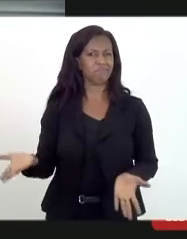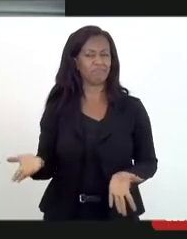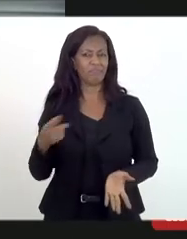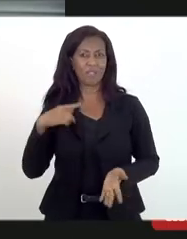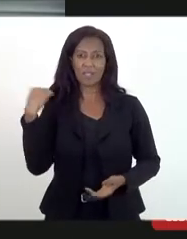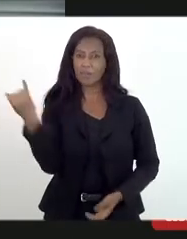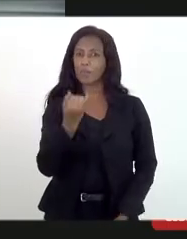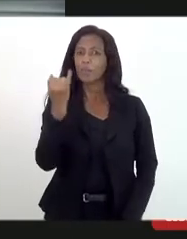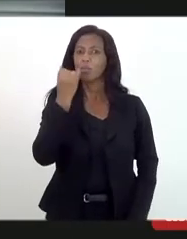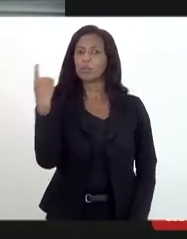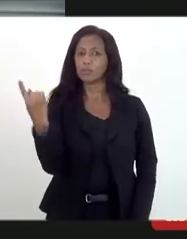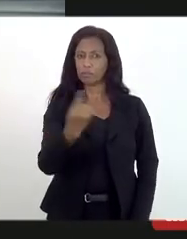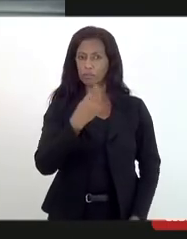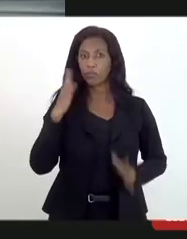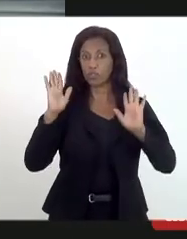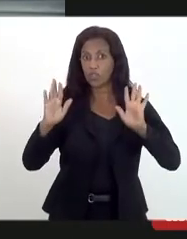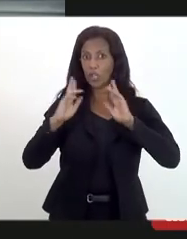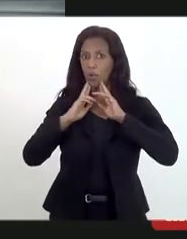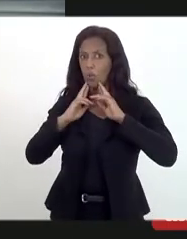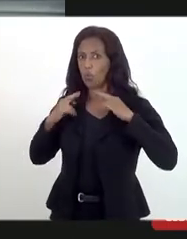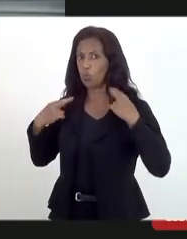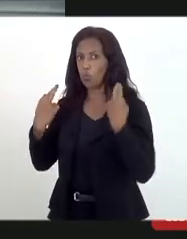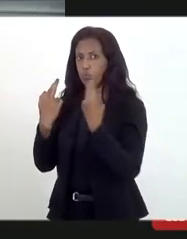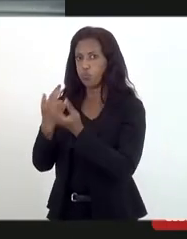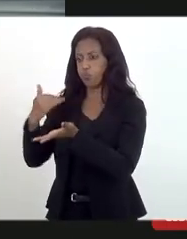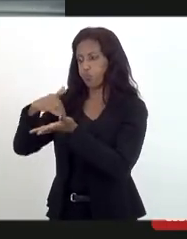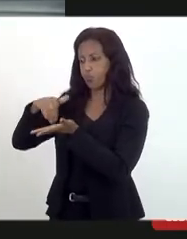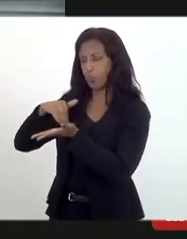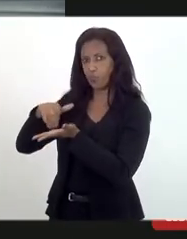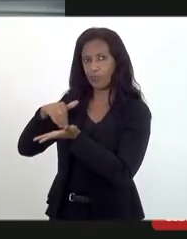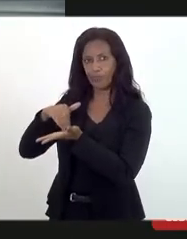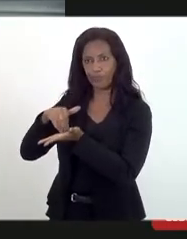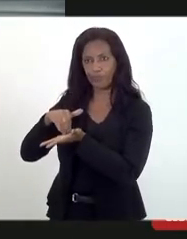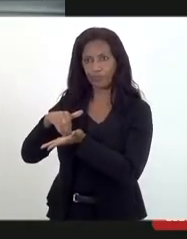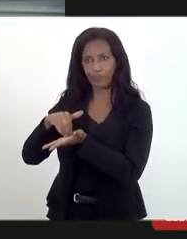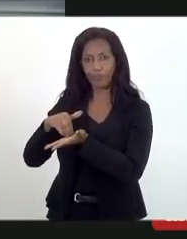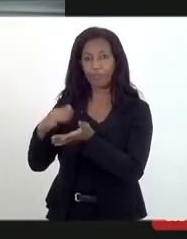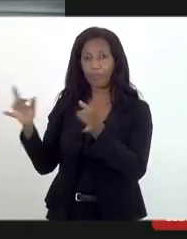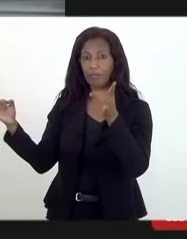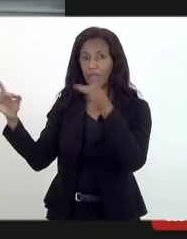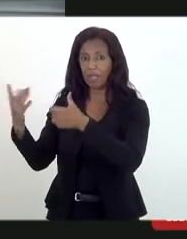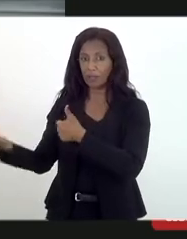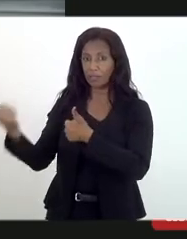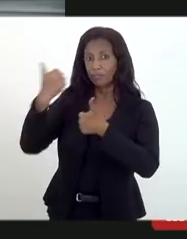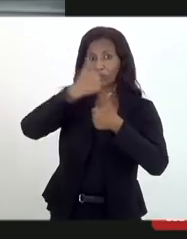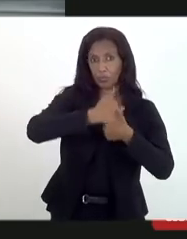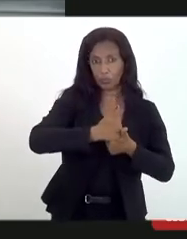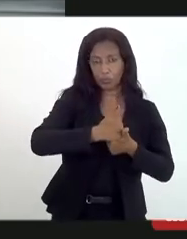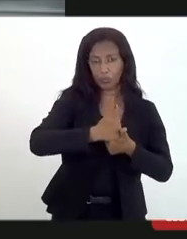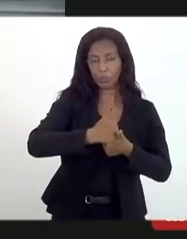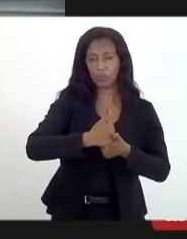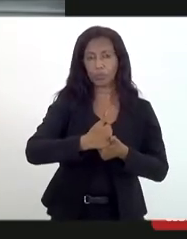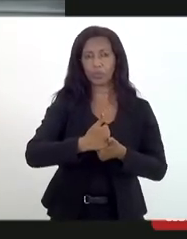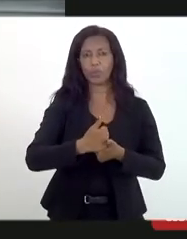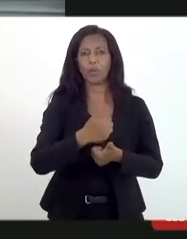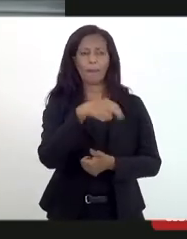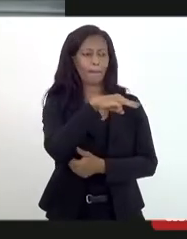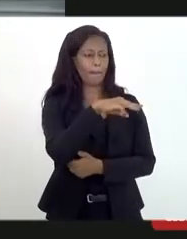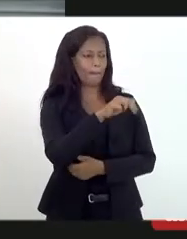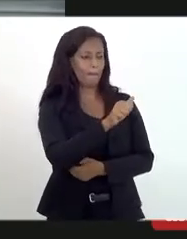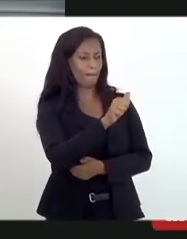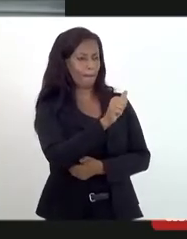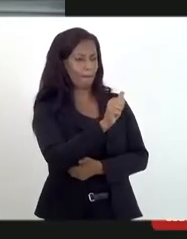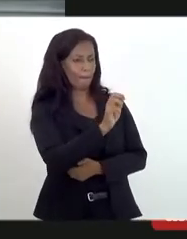nós... Eu estive reunida, inclusive, com um secretário que acabou de assumir a pasta, o senhor Matheus